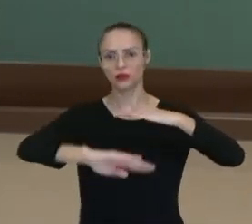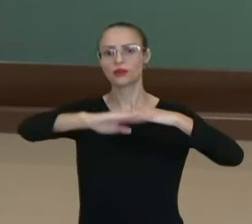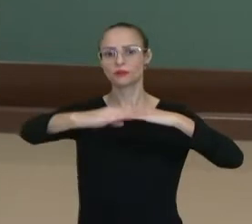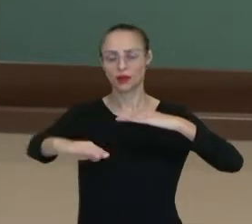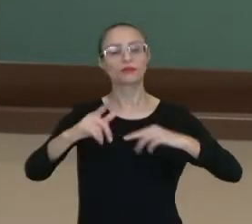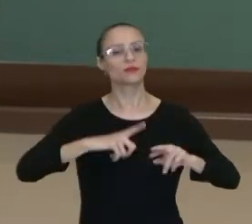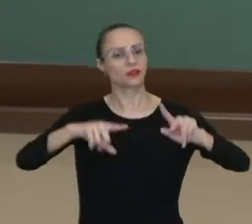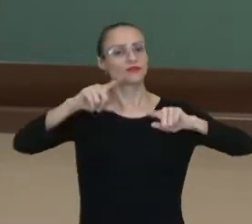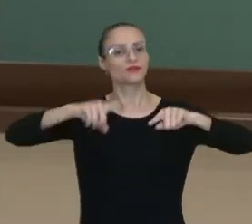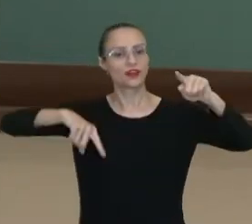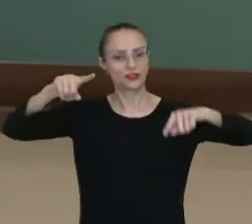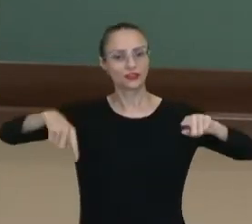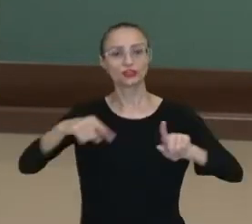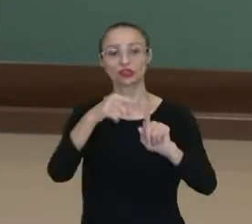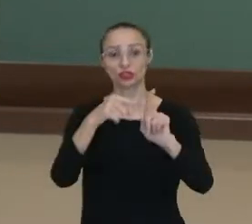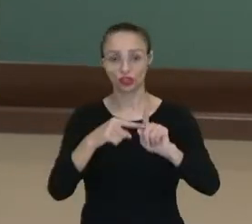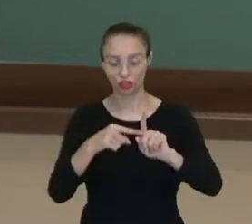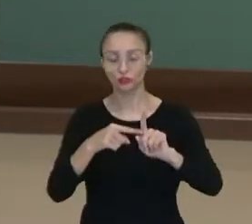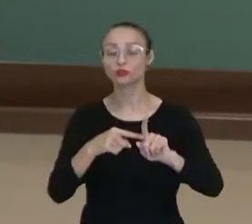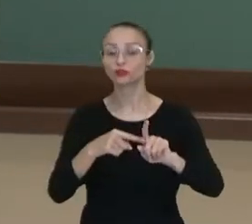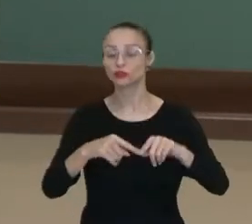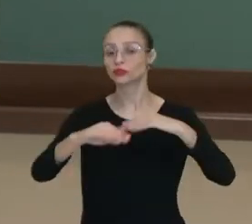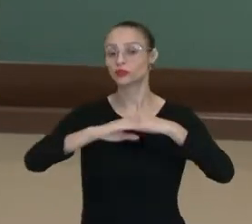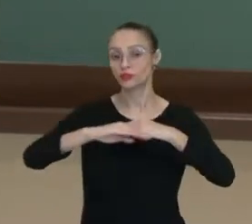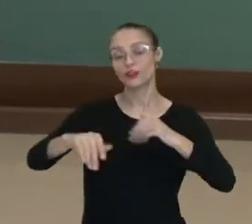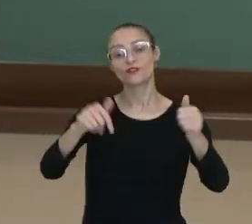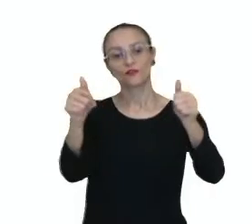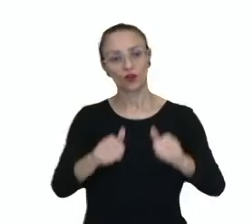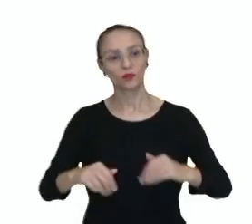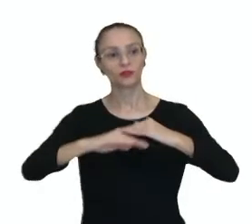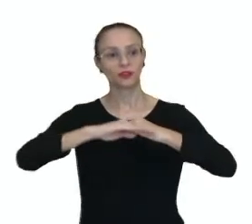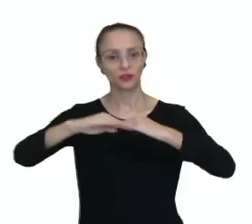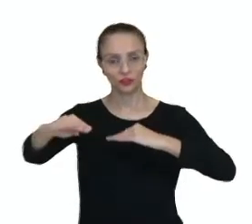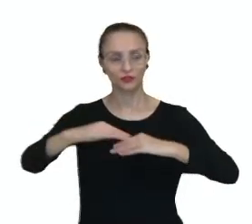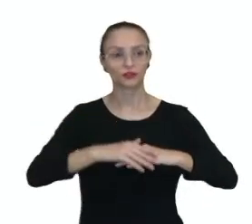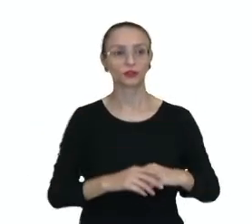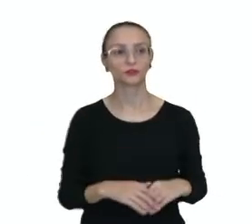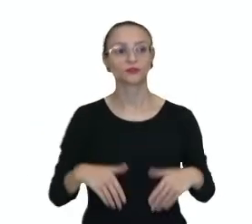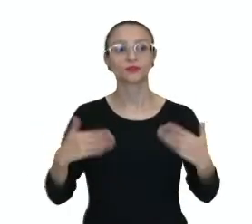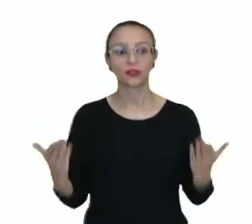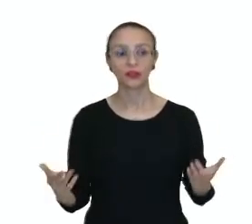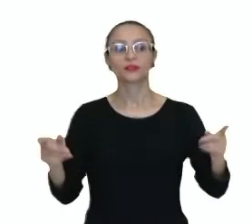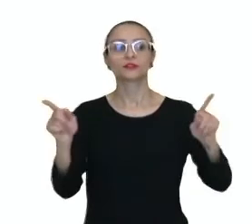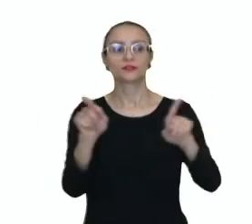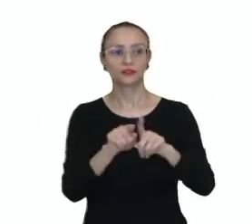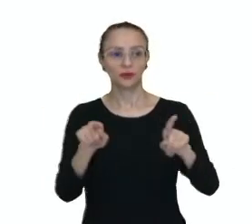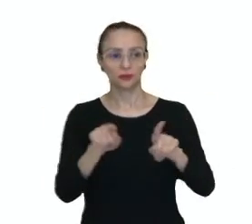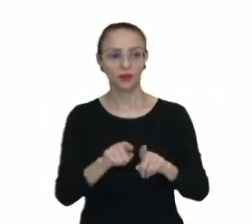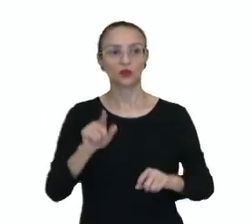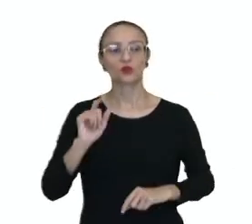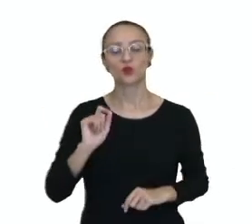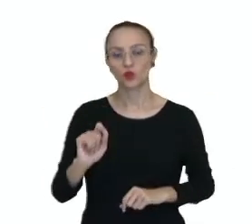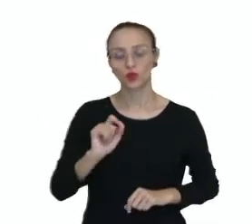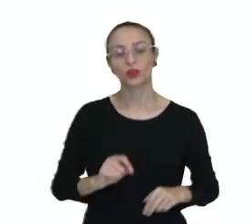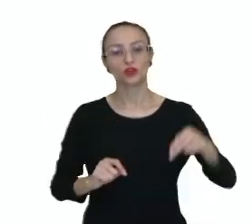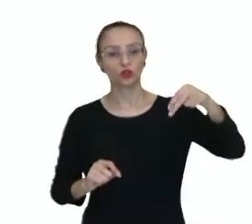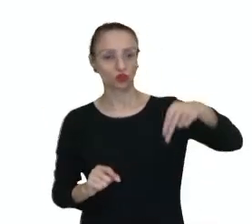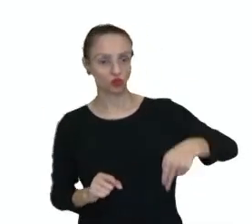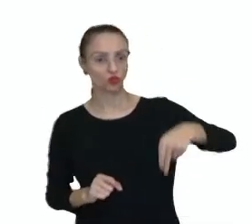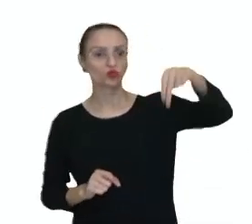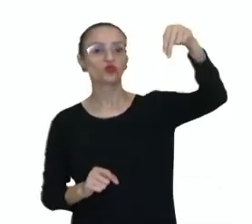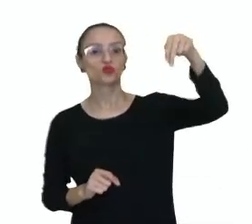essa variedade de tipos ou de formas do relevo. Também nós vamos ter na região norte,